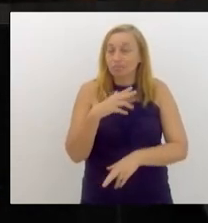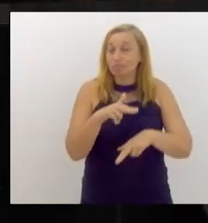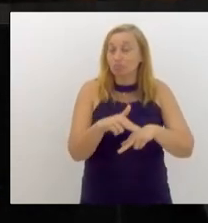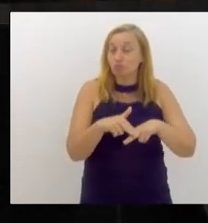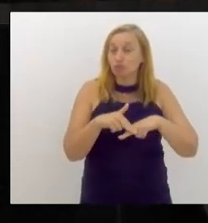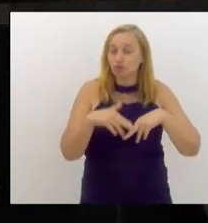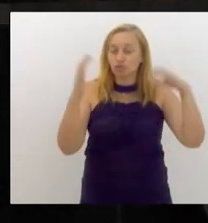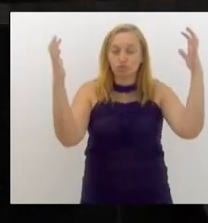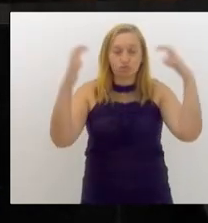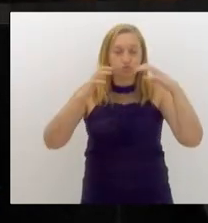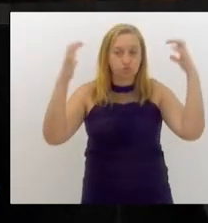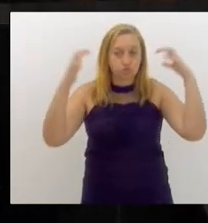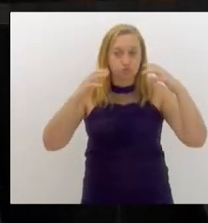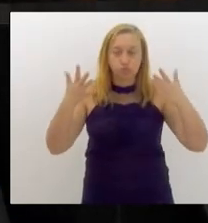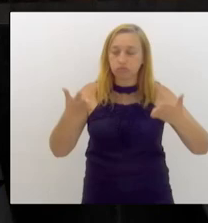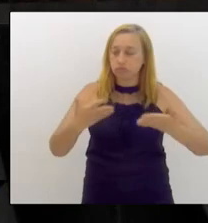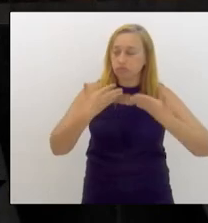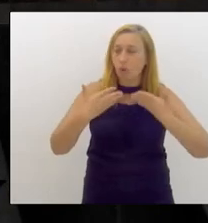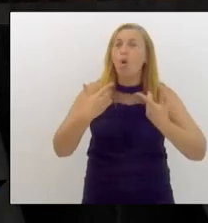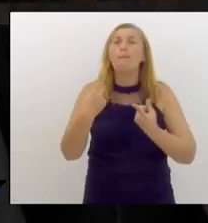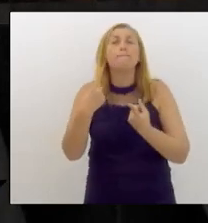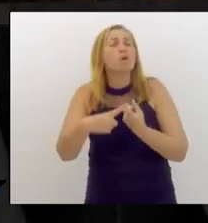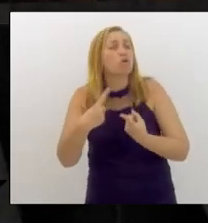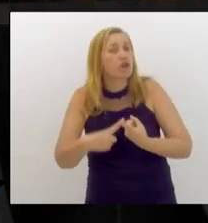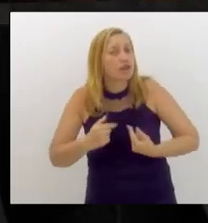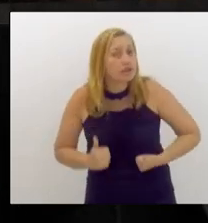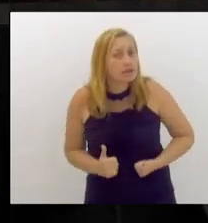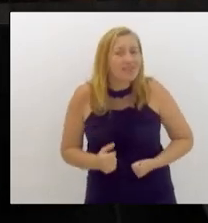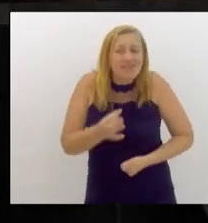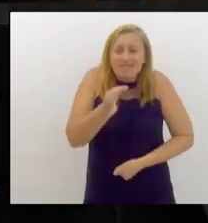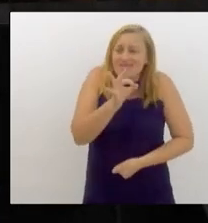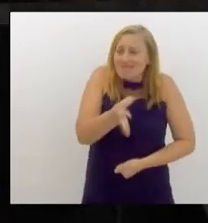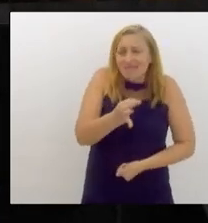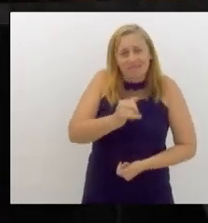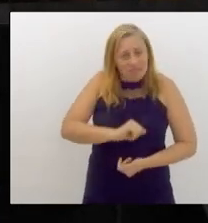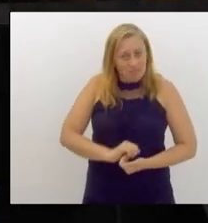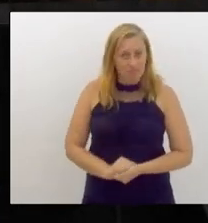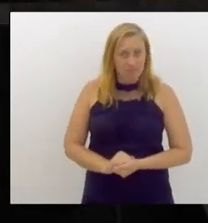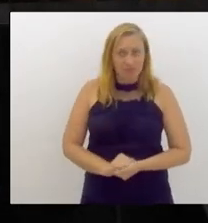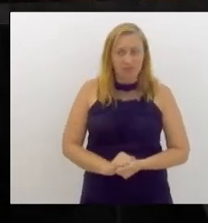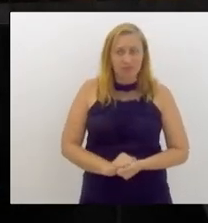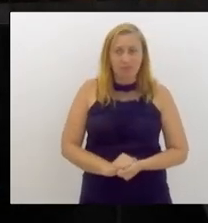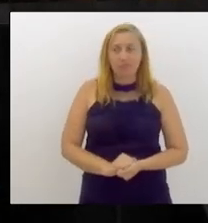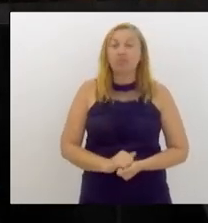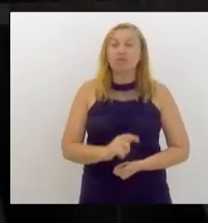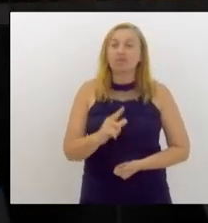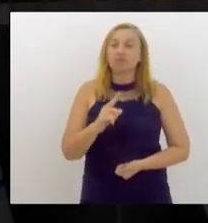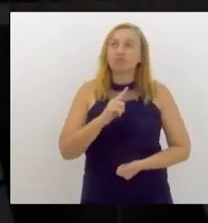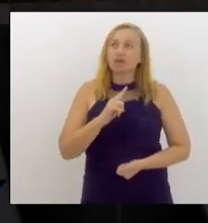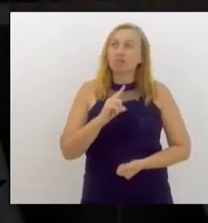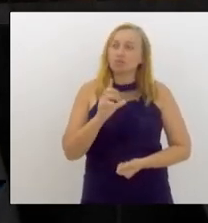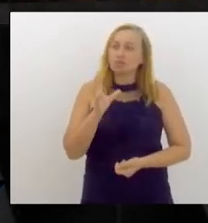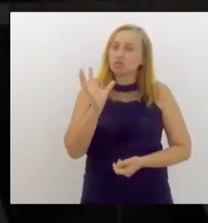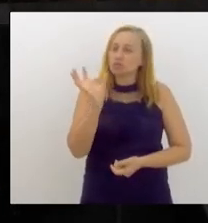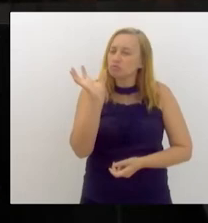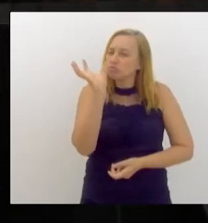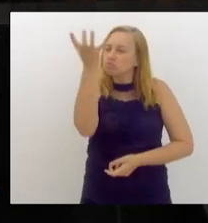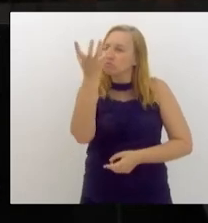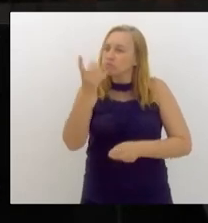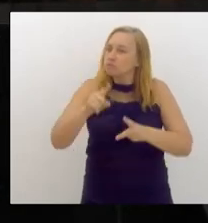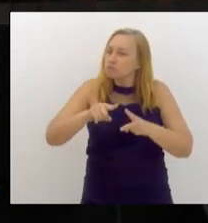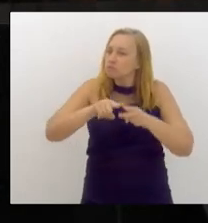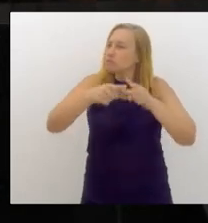E por quê? Porque é evidente que temos uma alteração climática